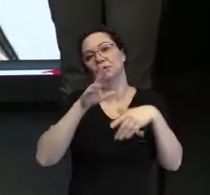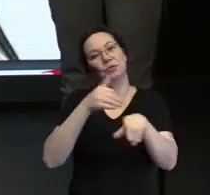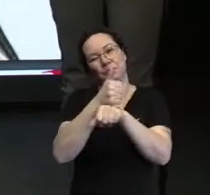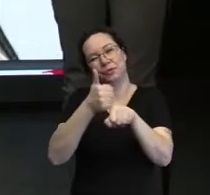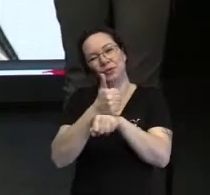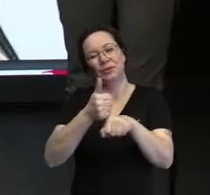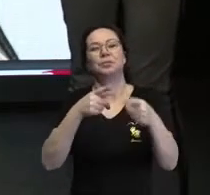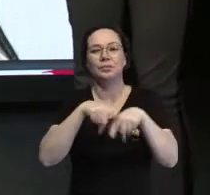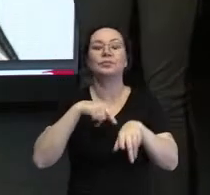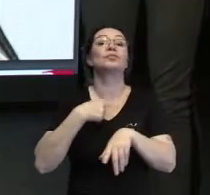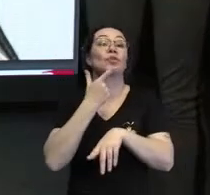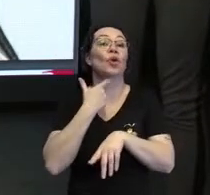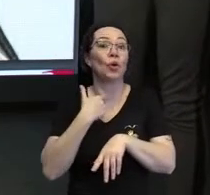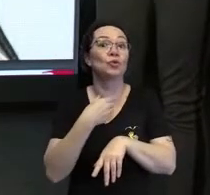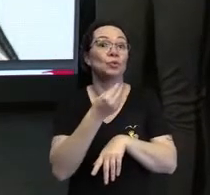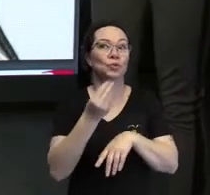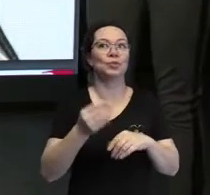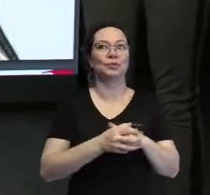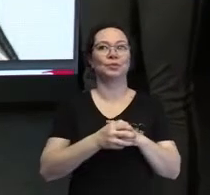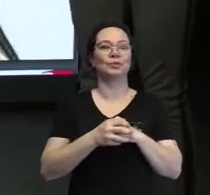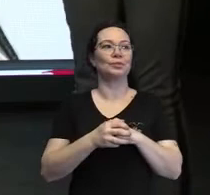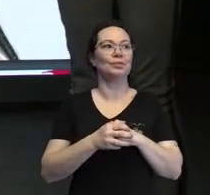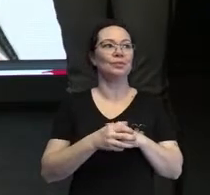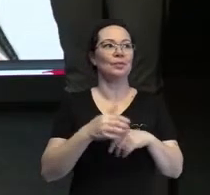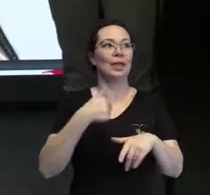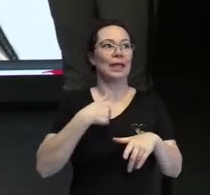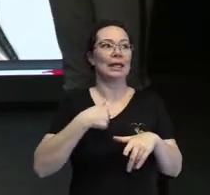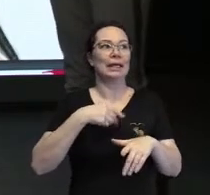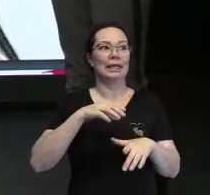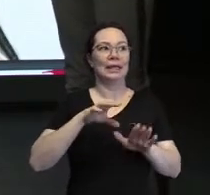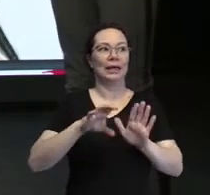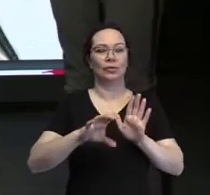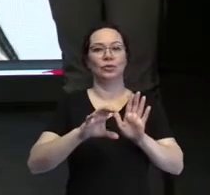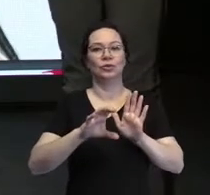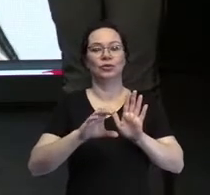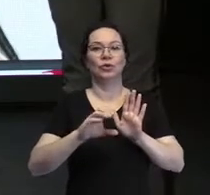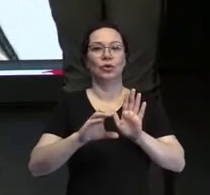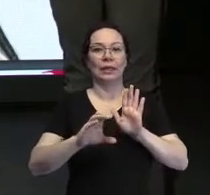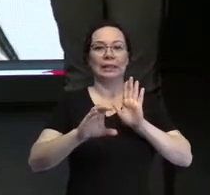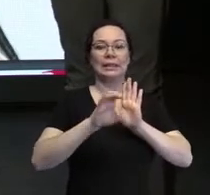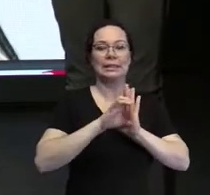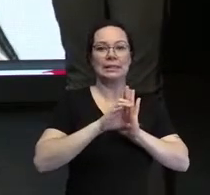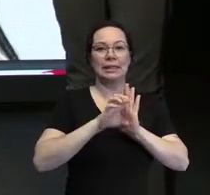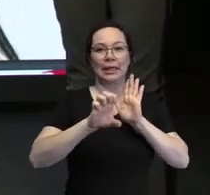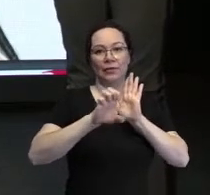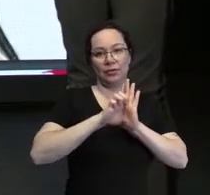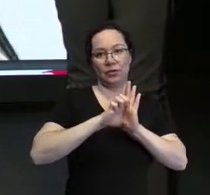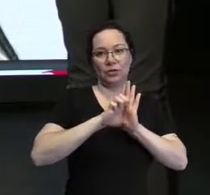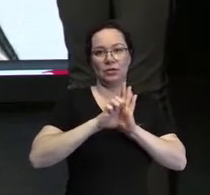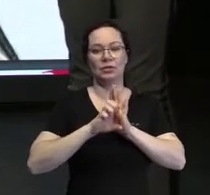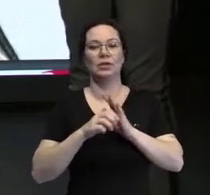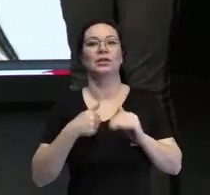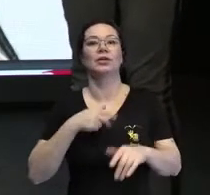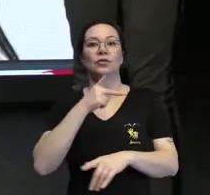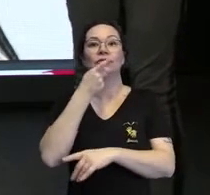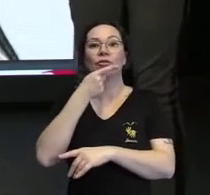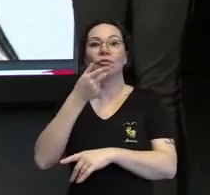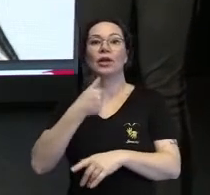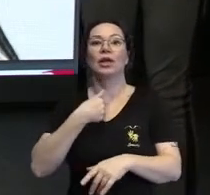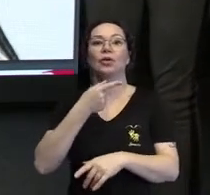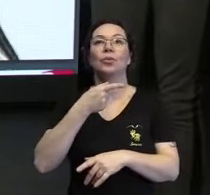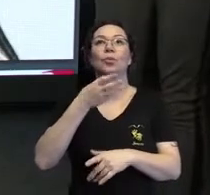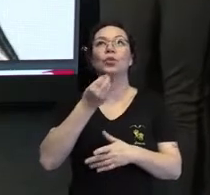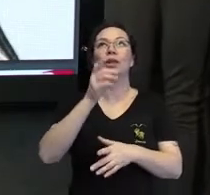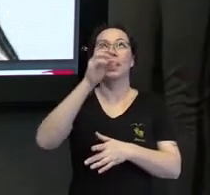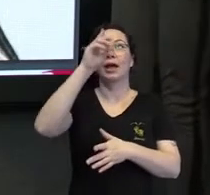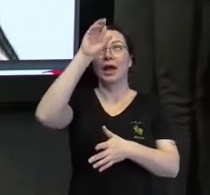mas gosto muito, e sou cristã evangélica, então, vocês vão ouvir bastante falar sobre fé na minha